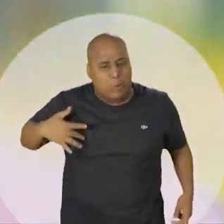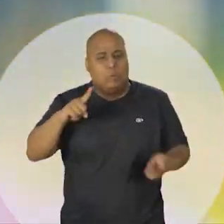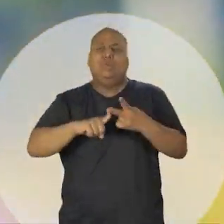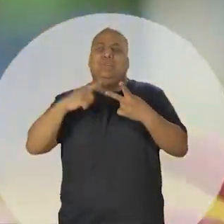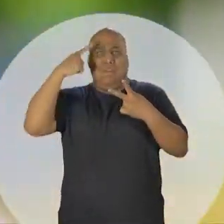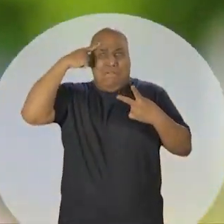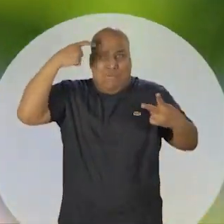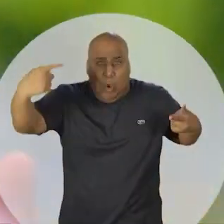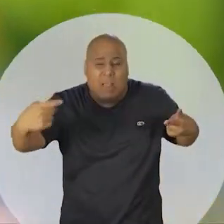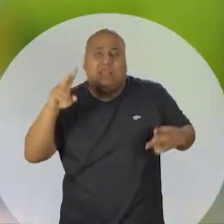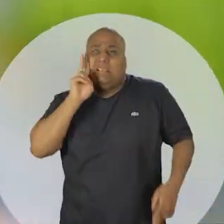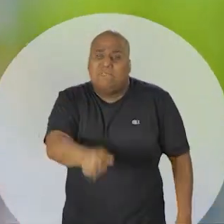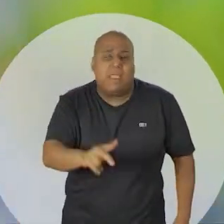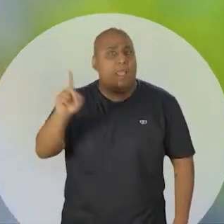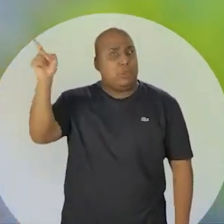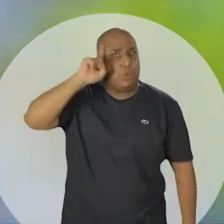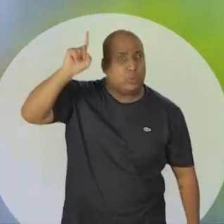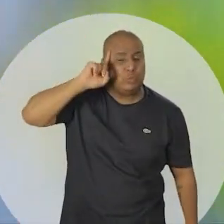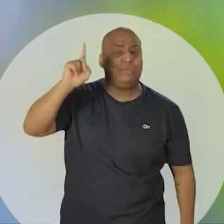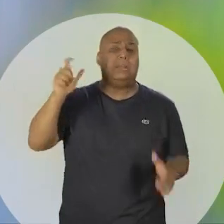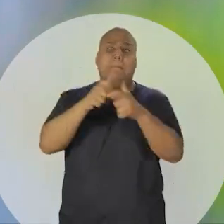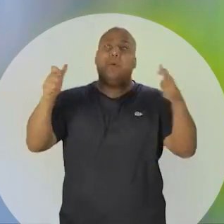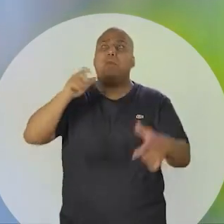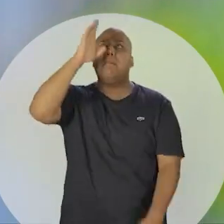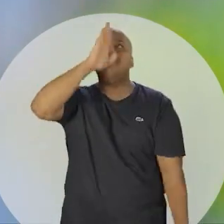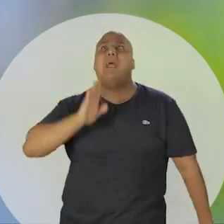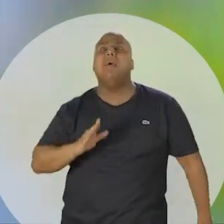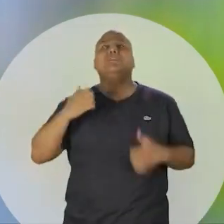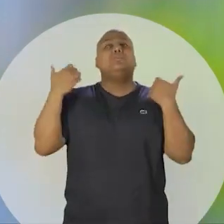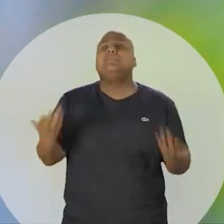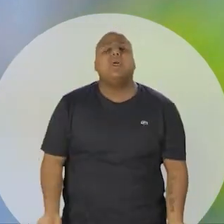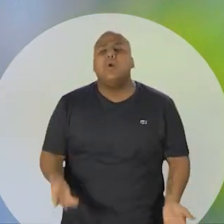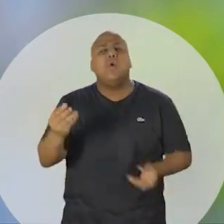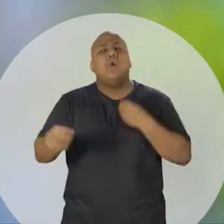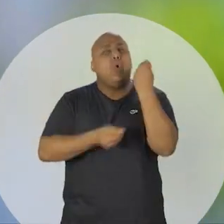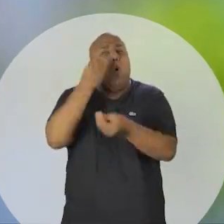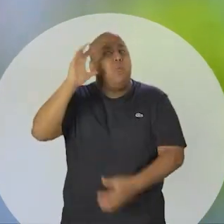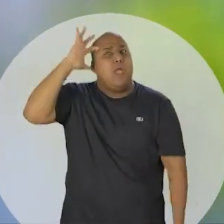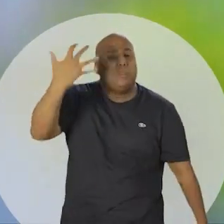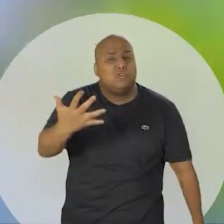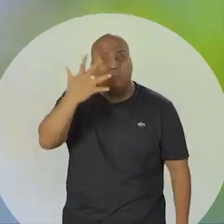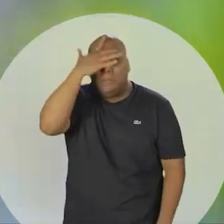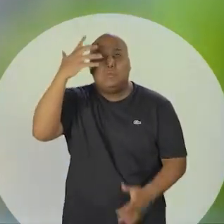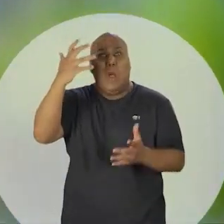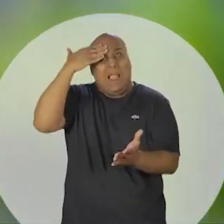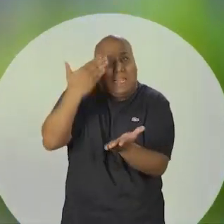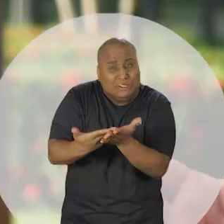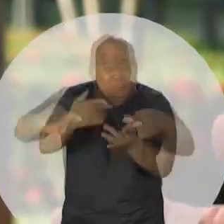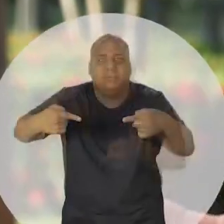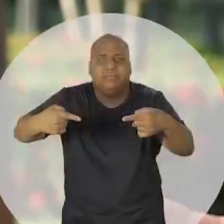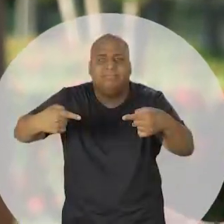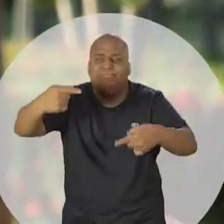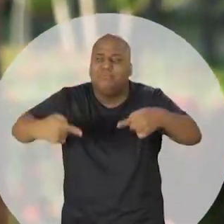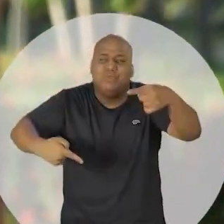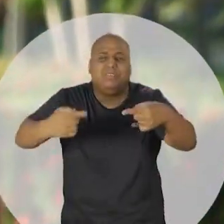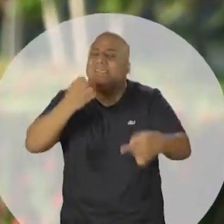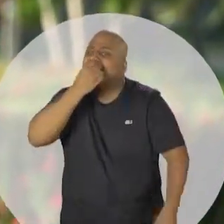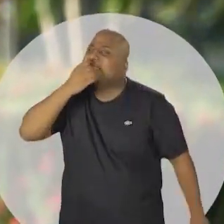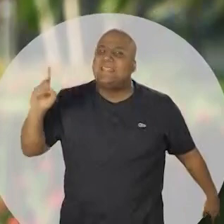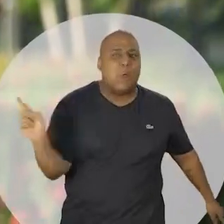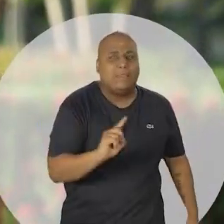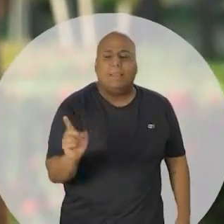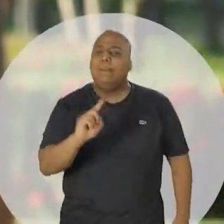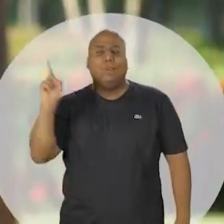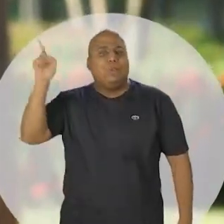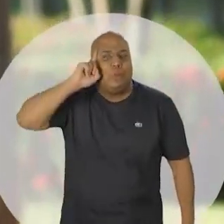saúde, da segurança, que são dramas terríveis para o povo brasileiro, e diante desse encontro as pessoas olham para a política. Olham para a política o que